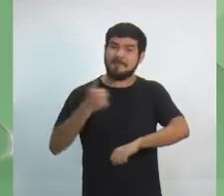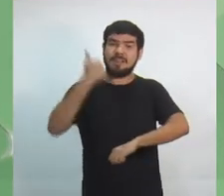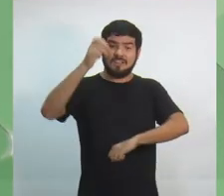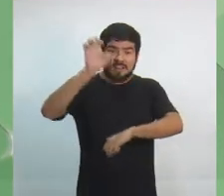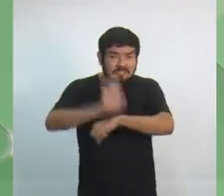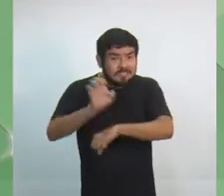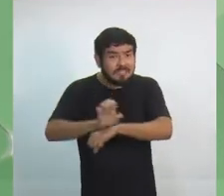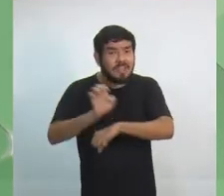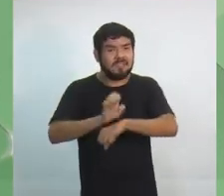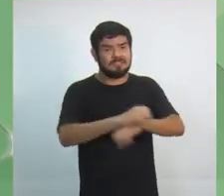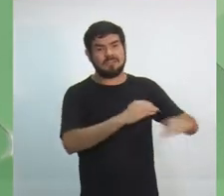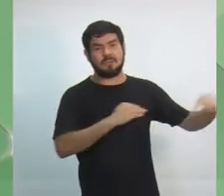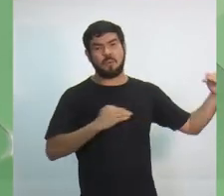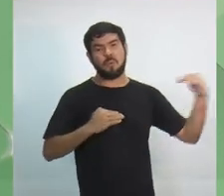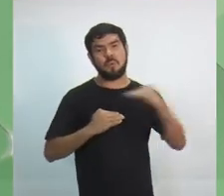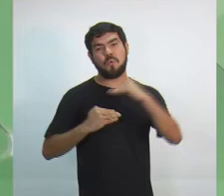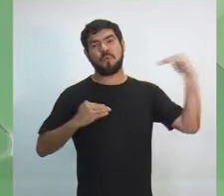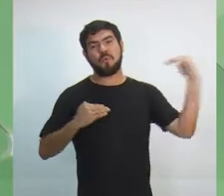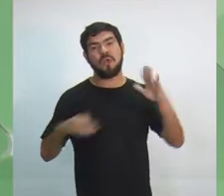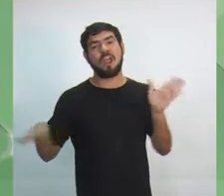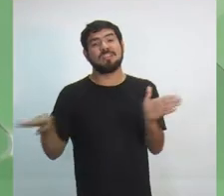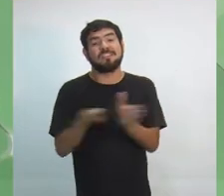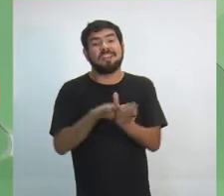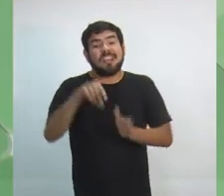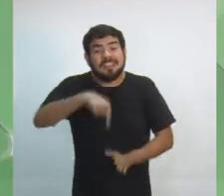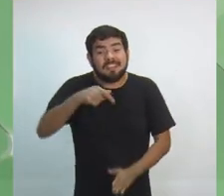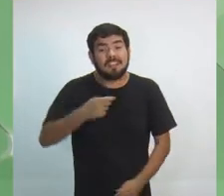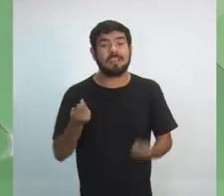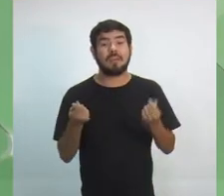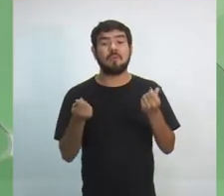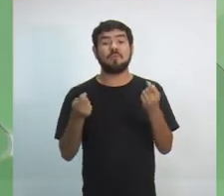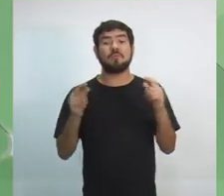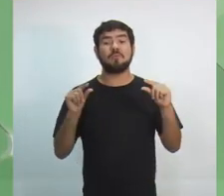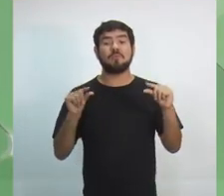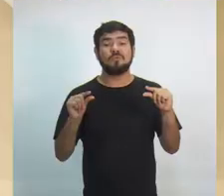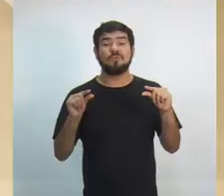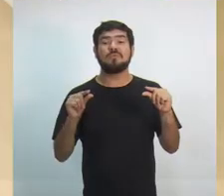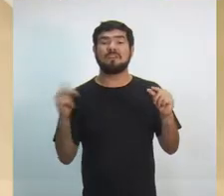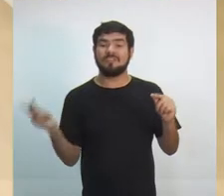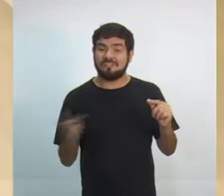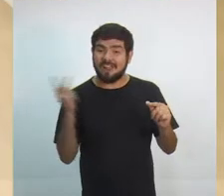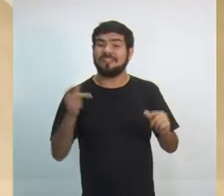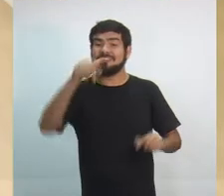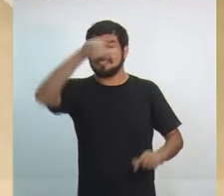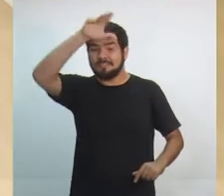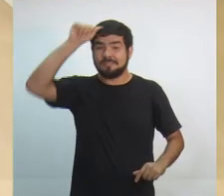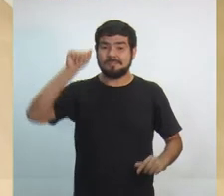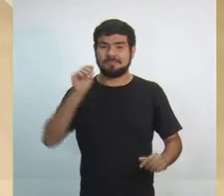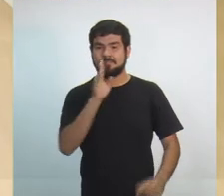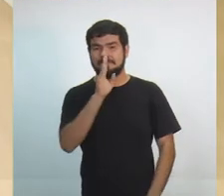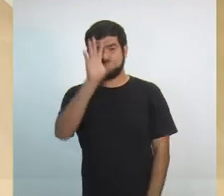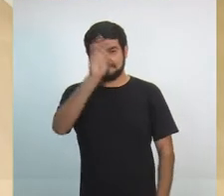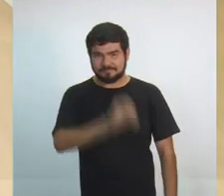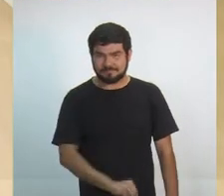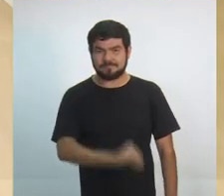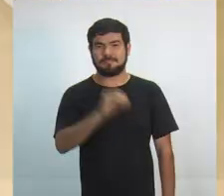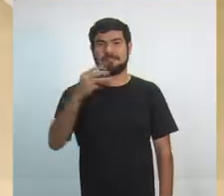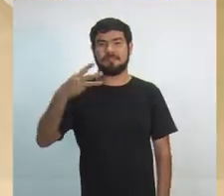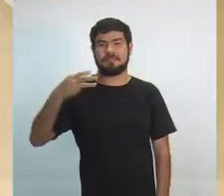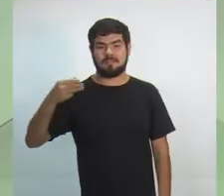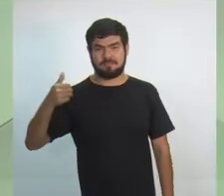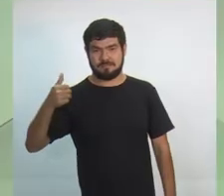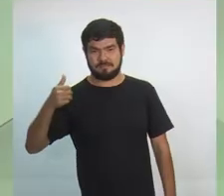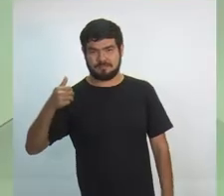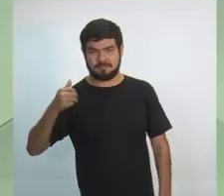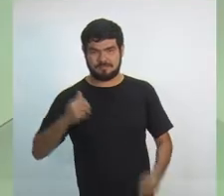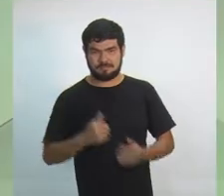Que tudo chegue aqui com mais facilidade e com menos custos. Vamos valorizar o Amazonas em todo... Muito obrigada, candidato Berg, da UGT.